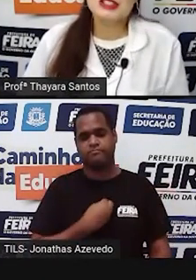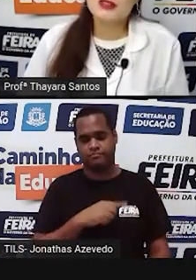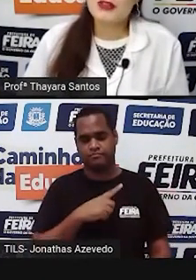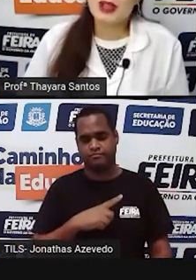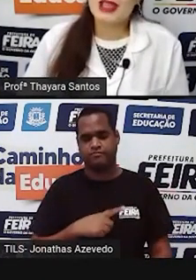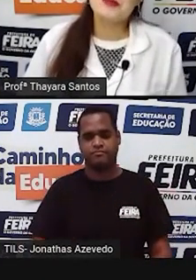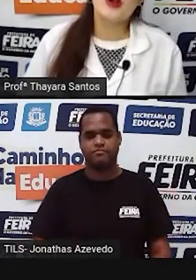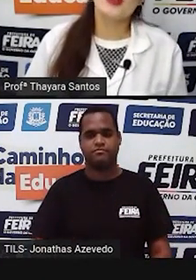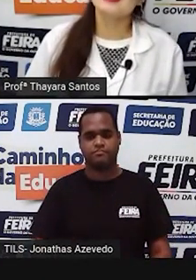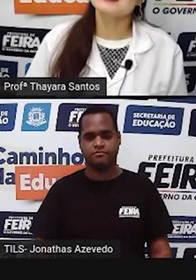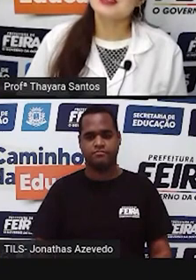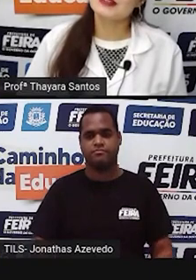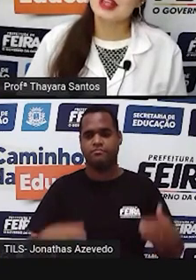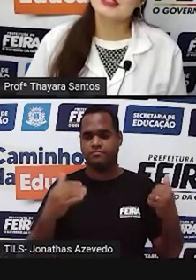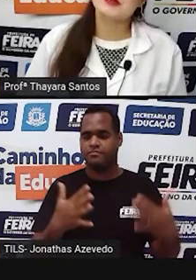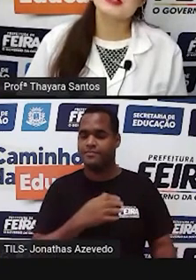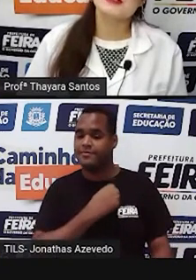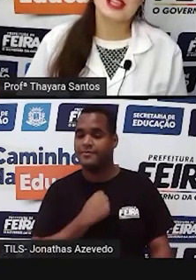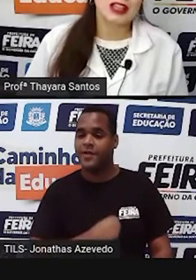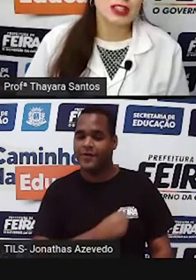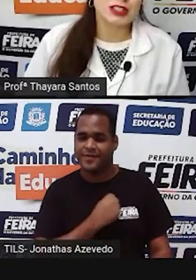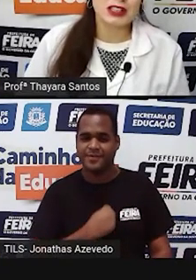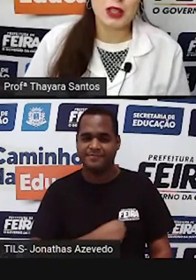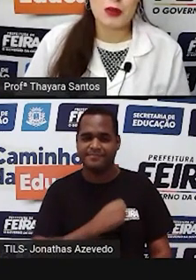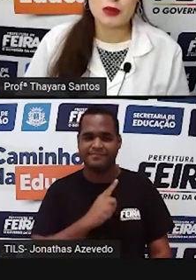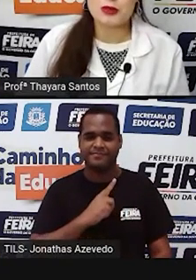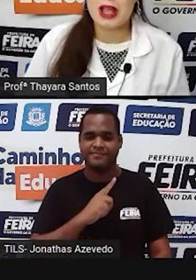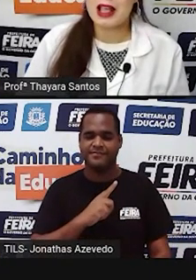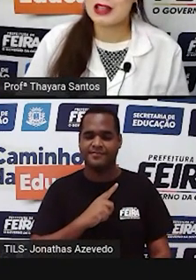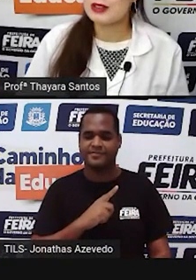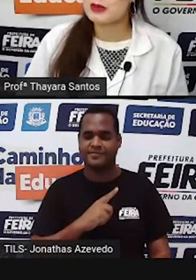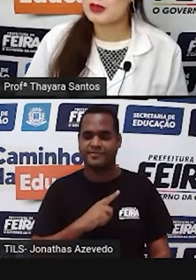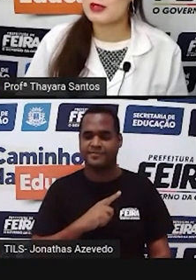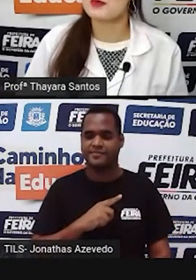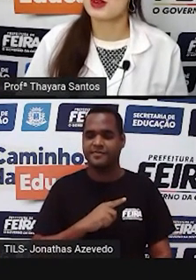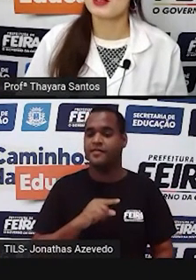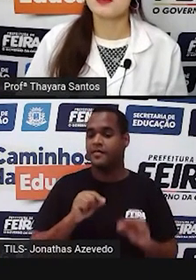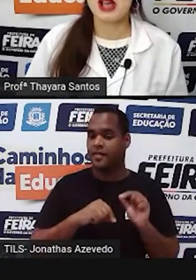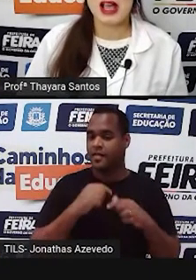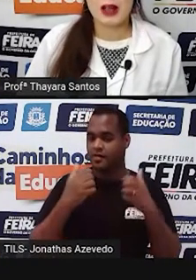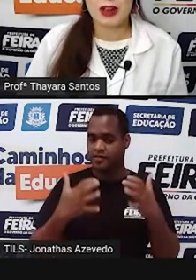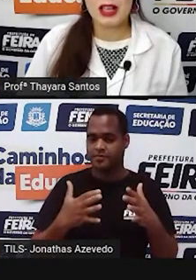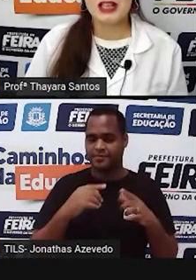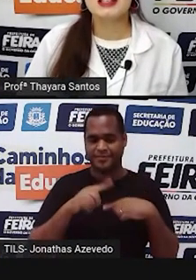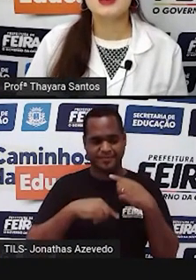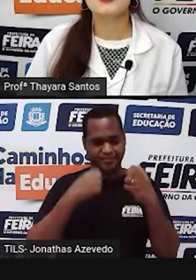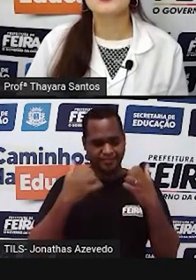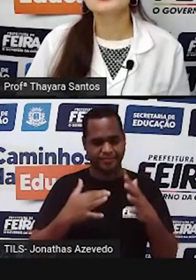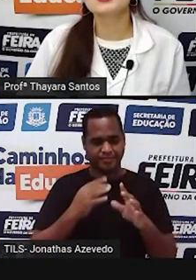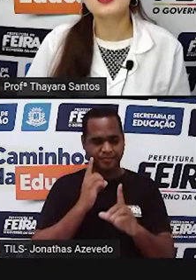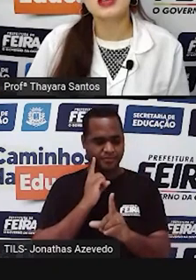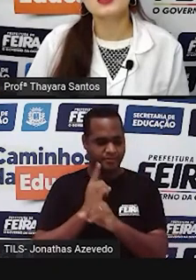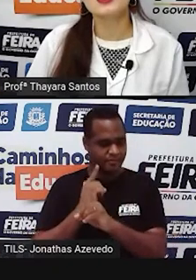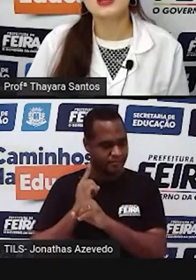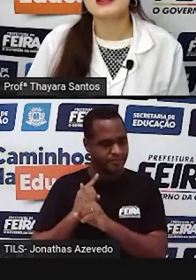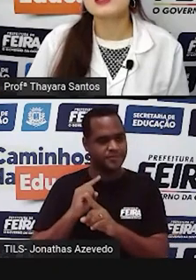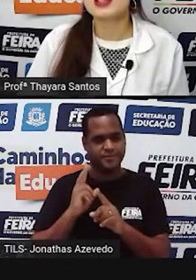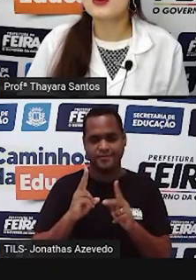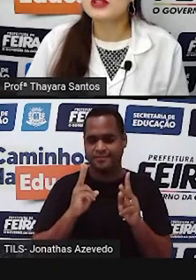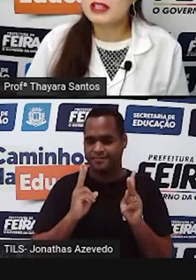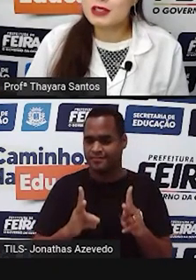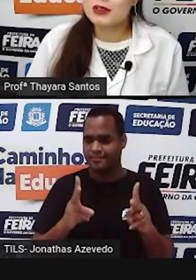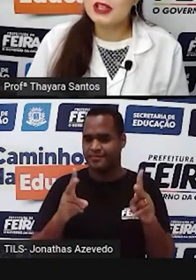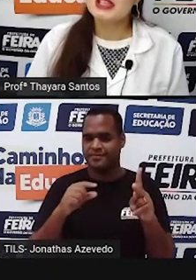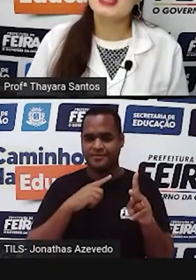A gente vai ficar aqui morrendo de saudade, mas eu sei que a gente já tem um encontro marcado na nossa próxima aula. Então continuem aí do outro lado